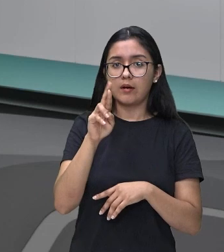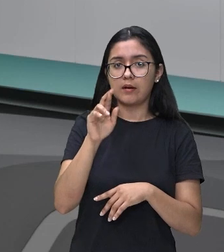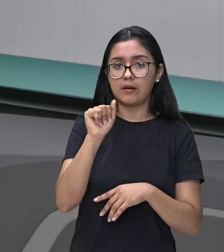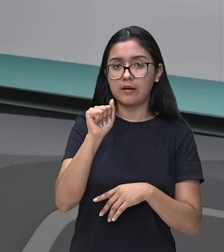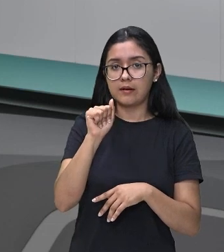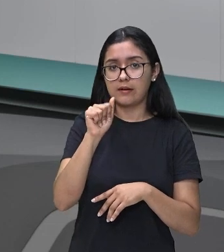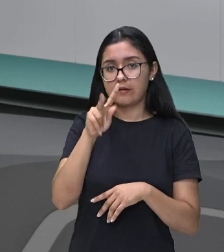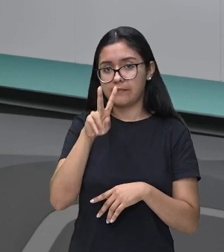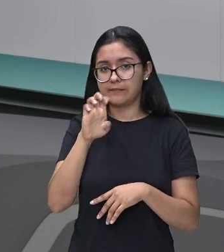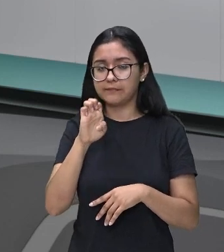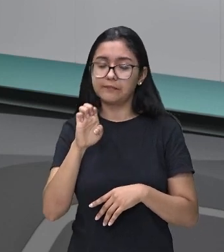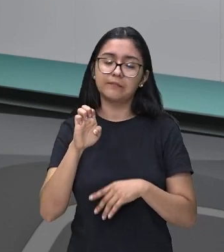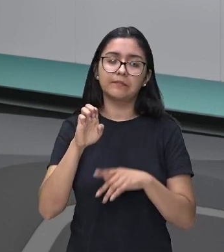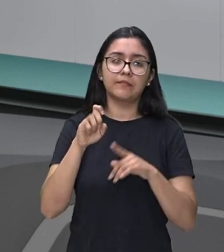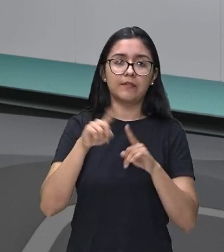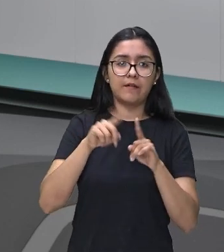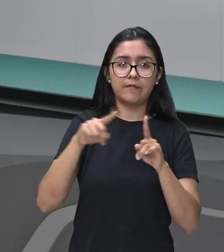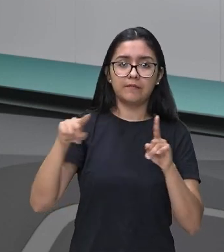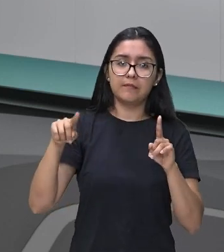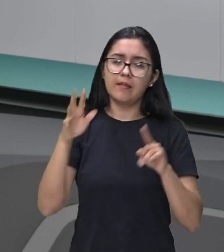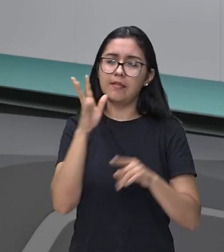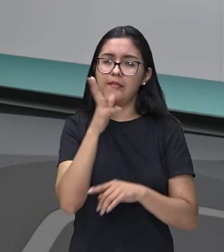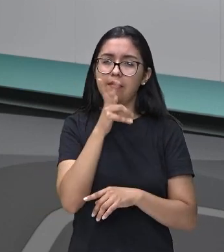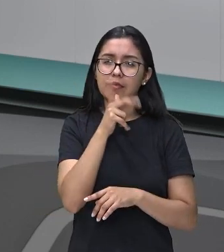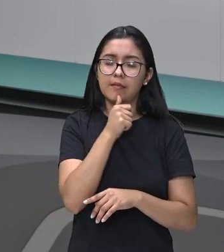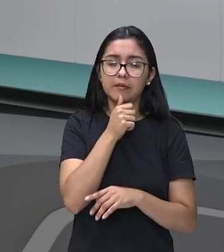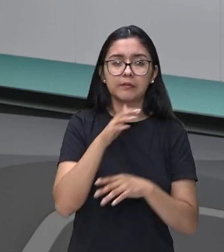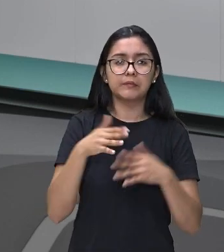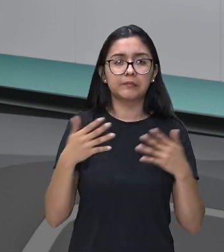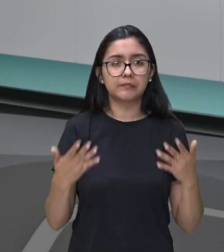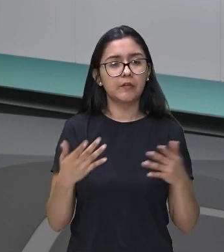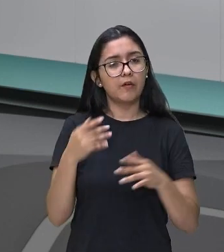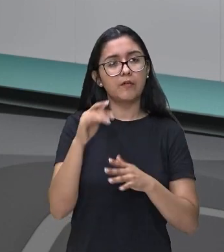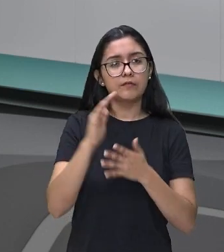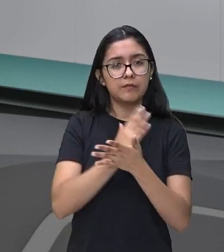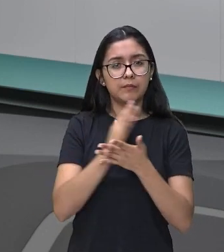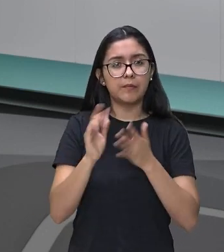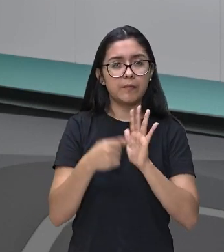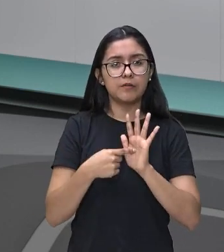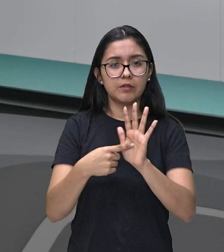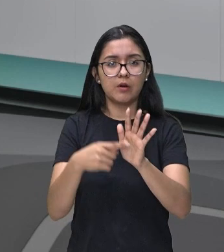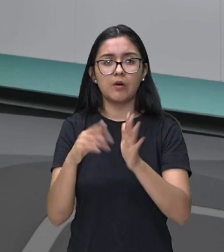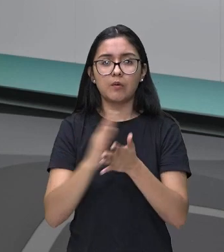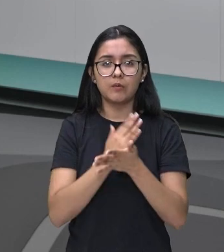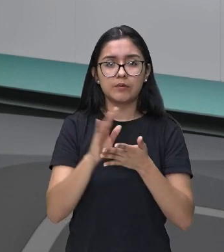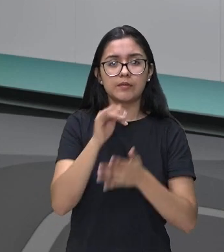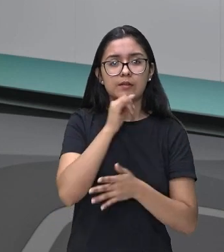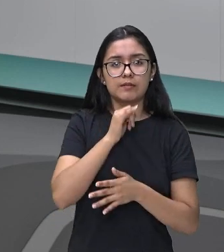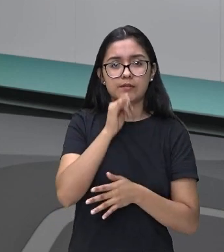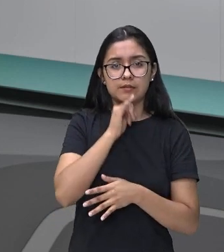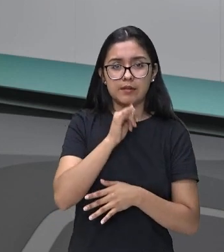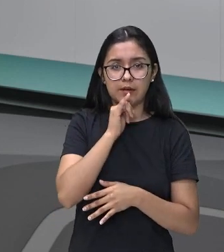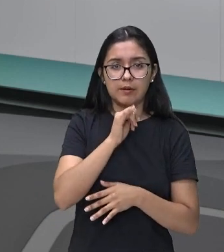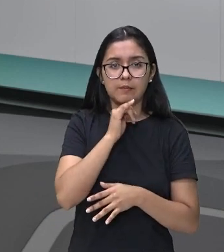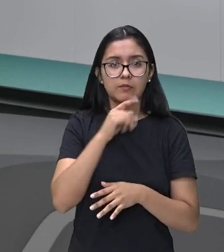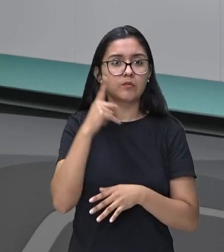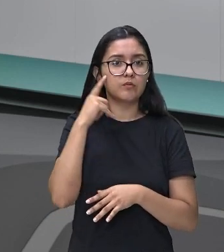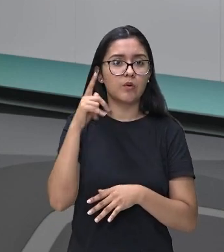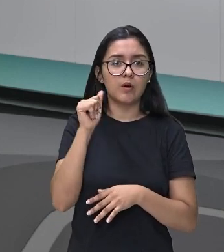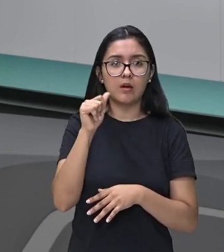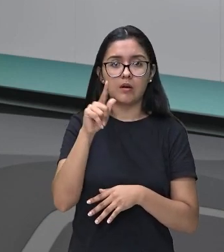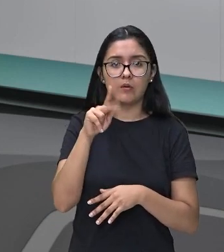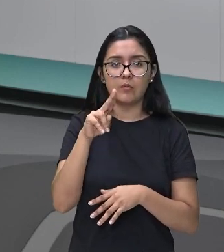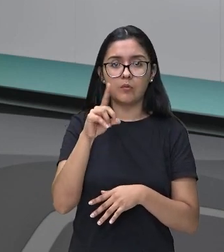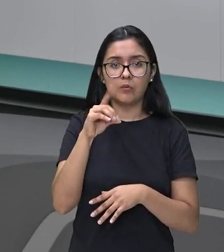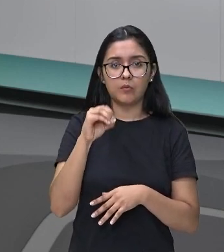bem lenta. E a gente vai dar agora alguns exemplos de instrumentos musicais com som agudo.